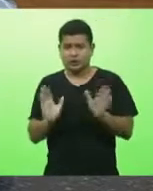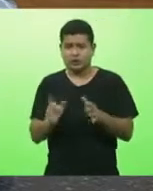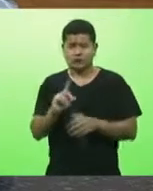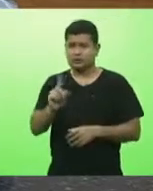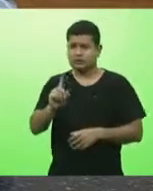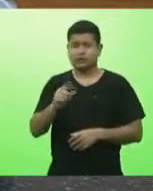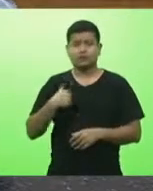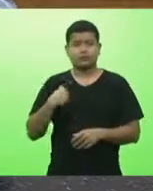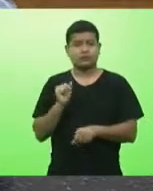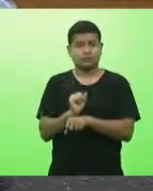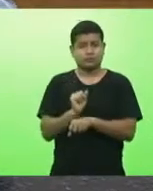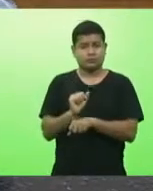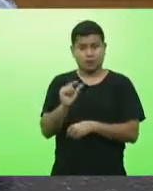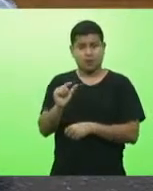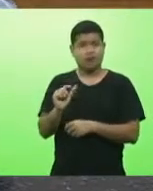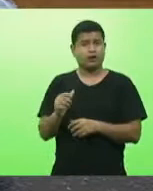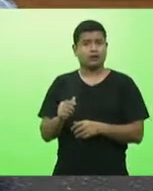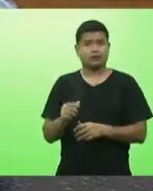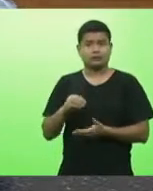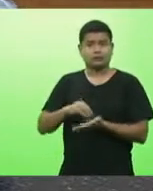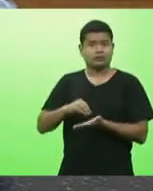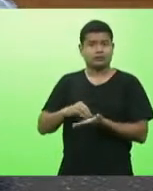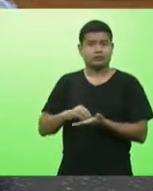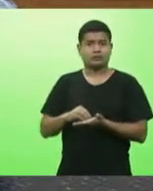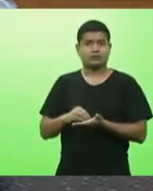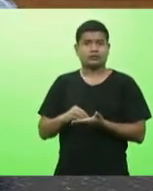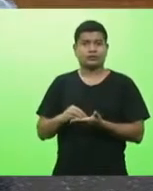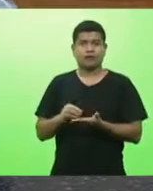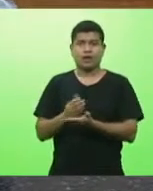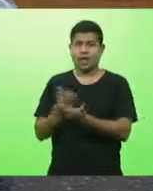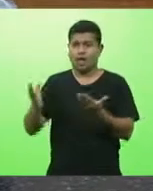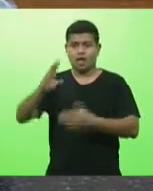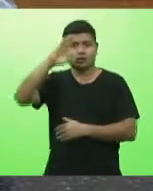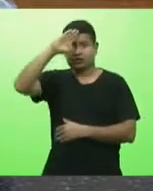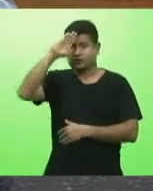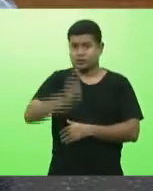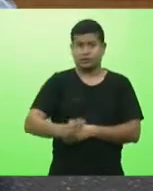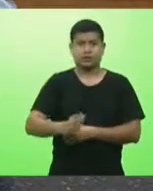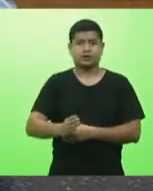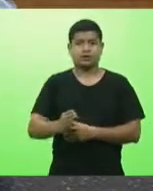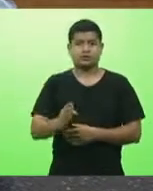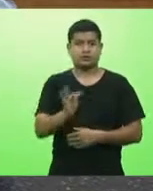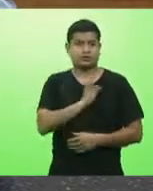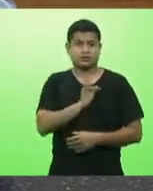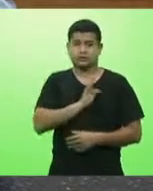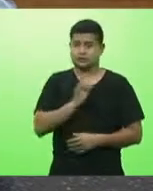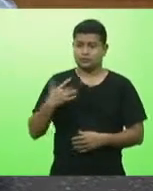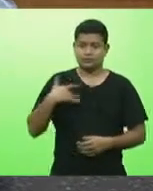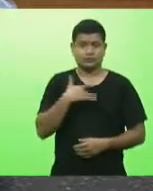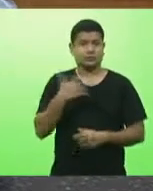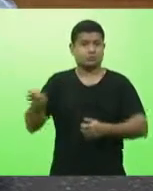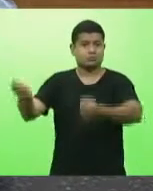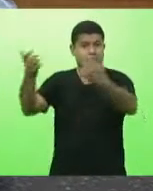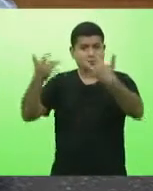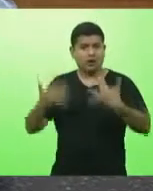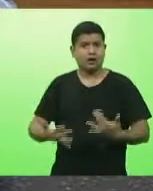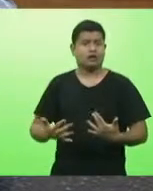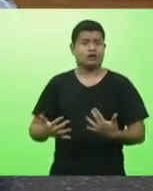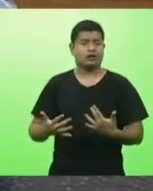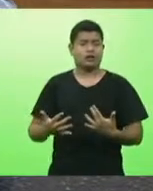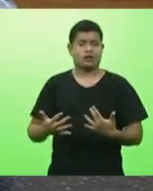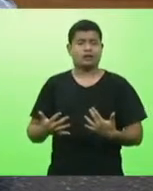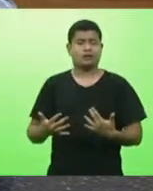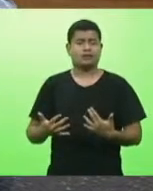ouvi sem qualquer rodeio dos técnicos da saúde falando